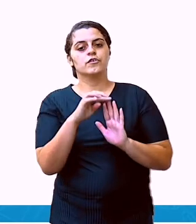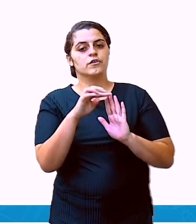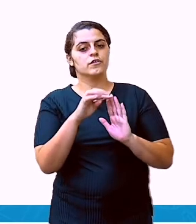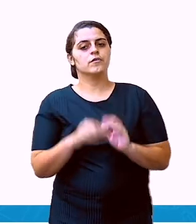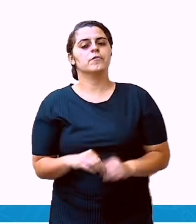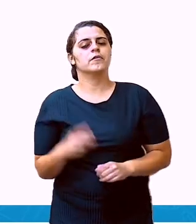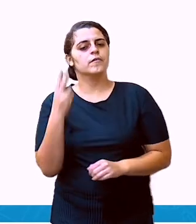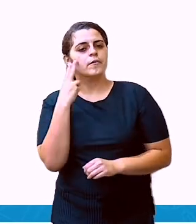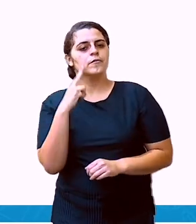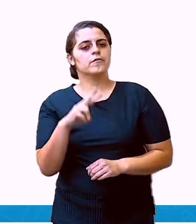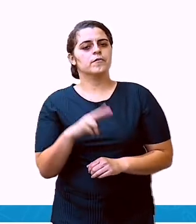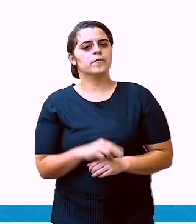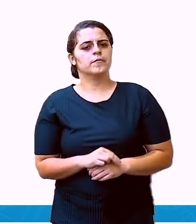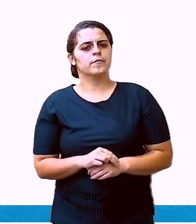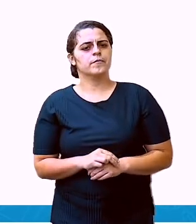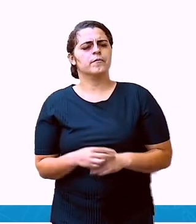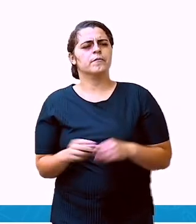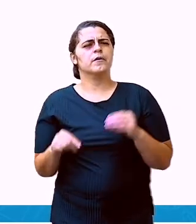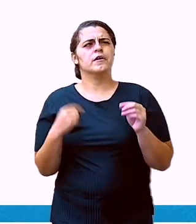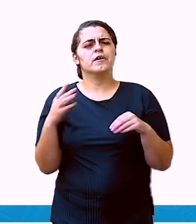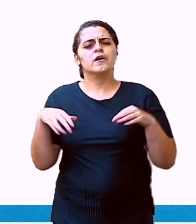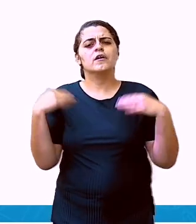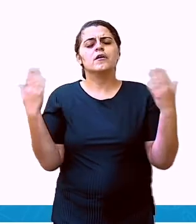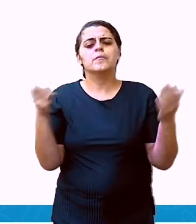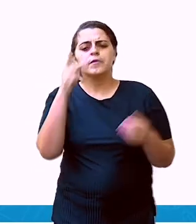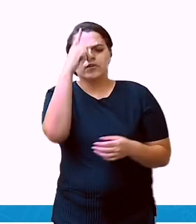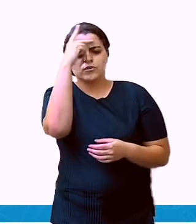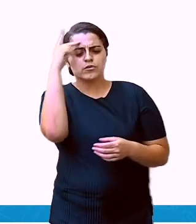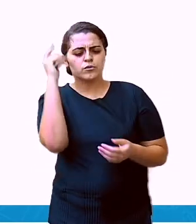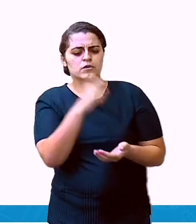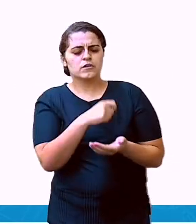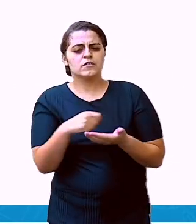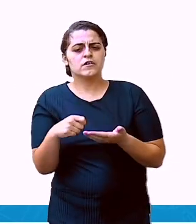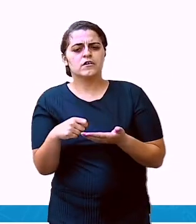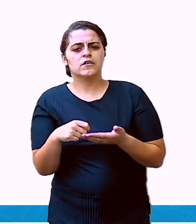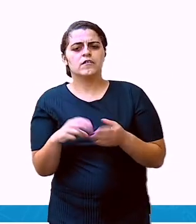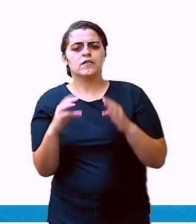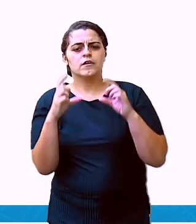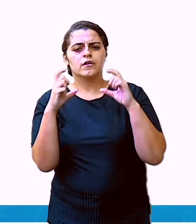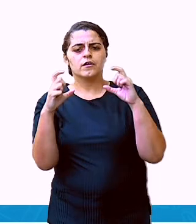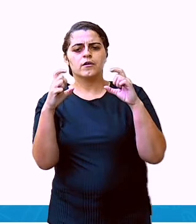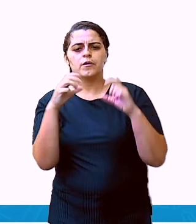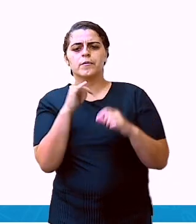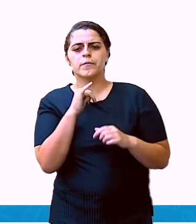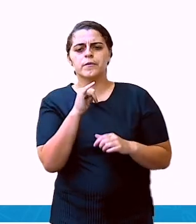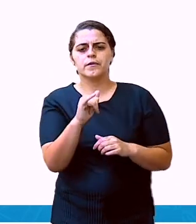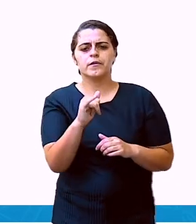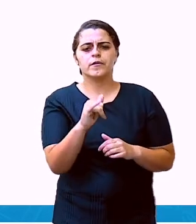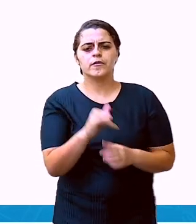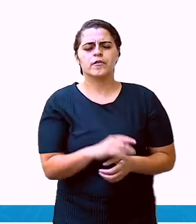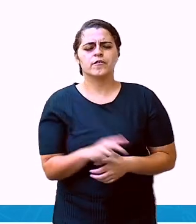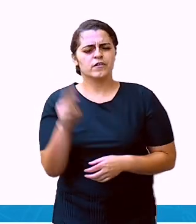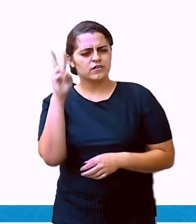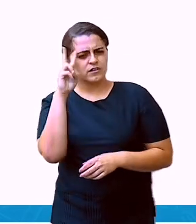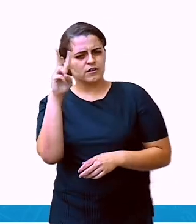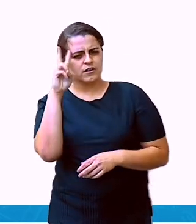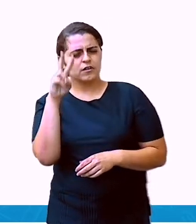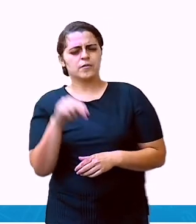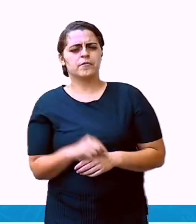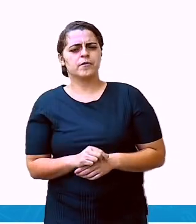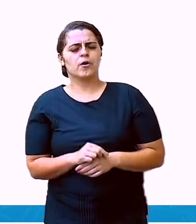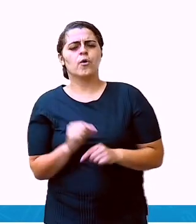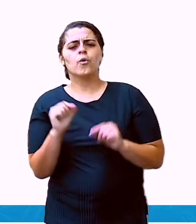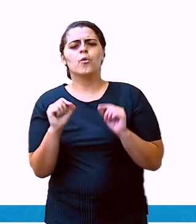Vamos ver. Para quem foi escrito o bilhete? Você se lembra onde